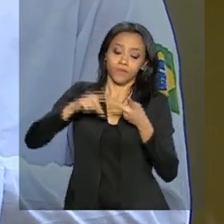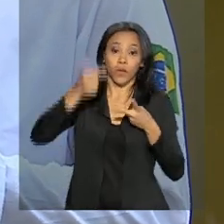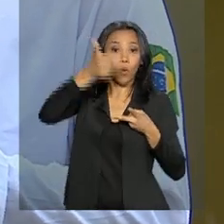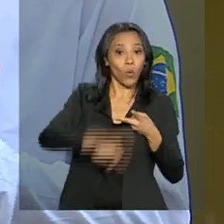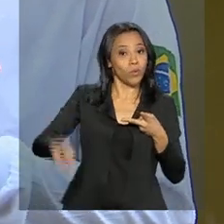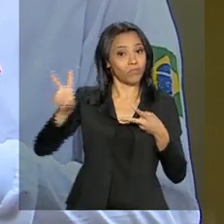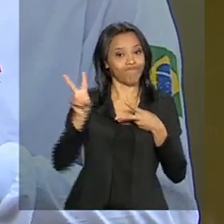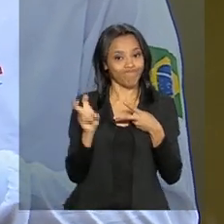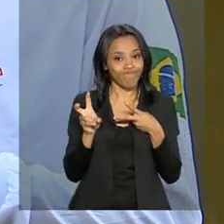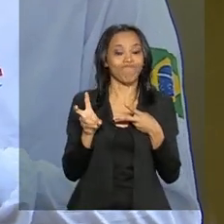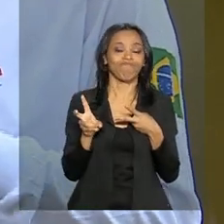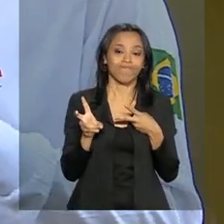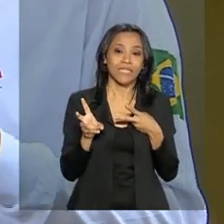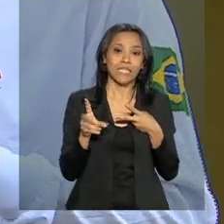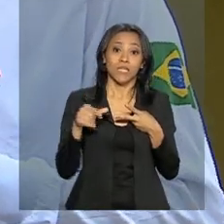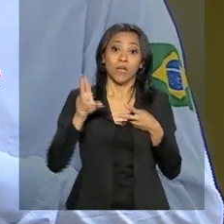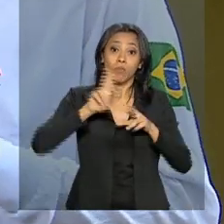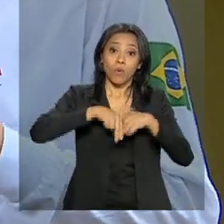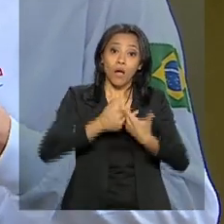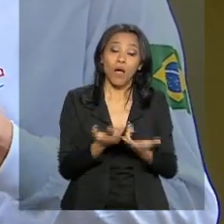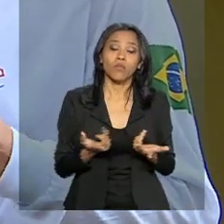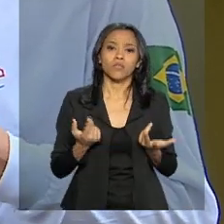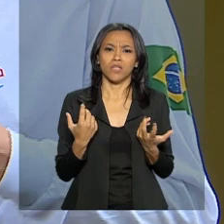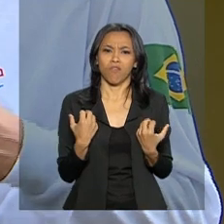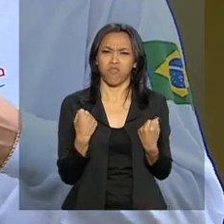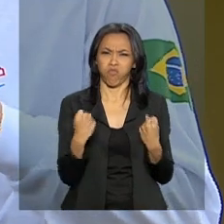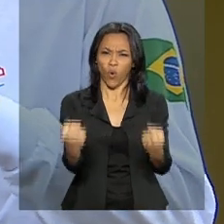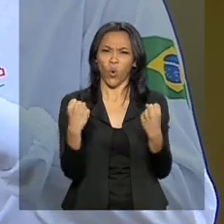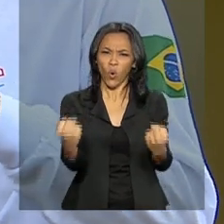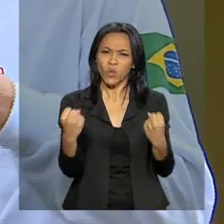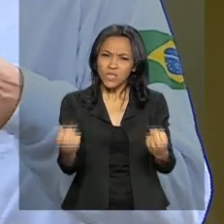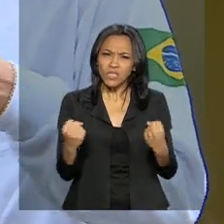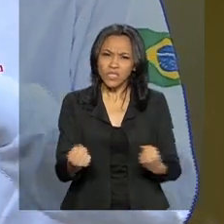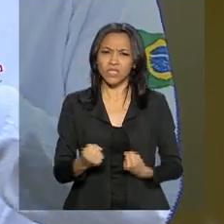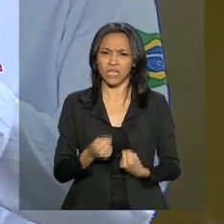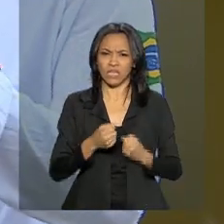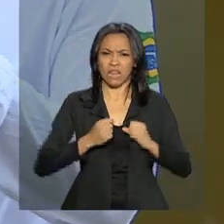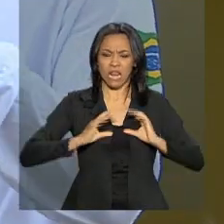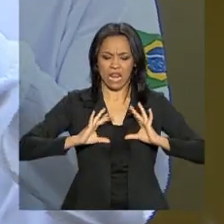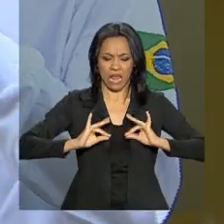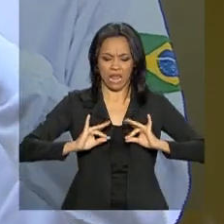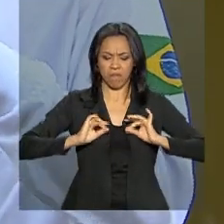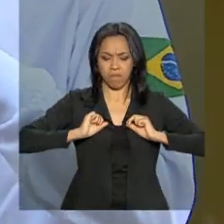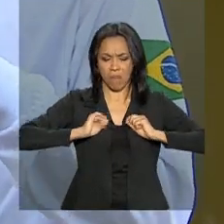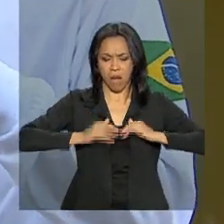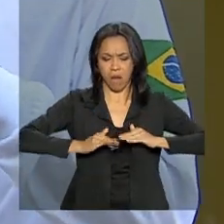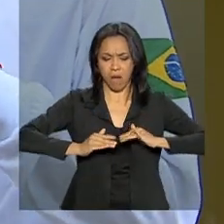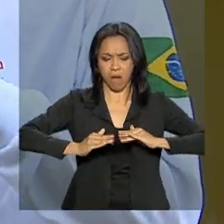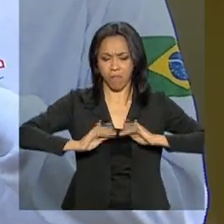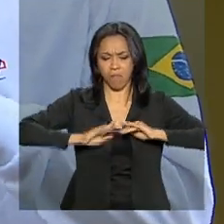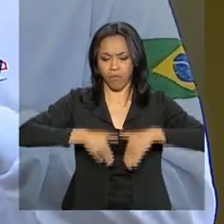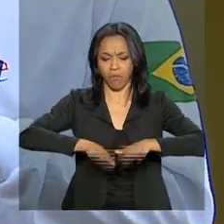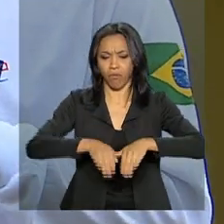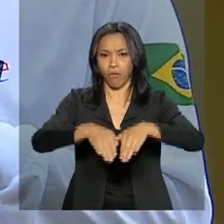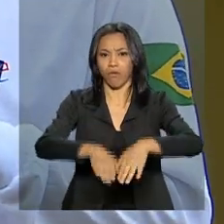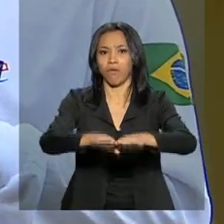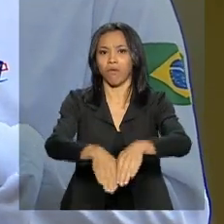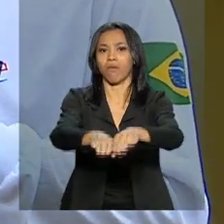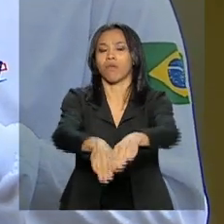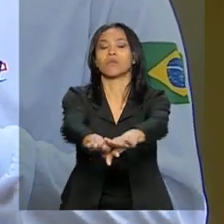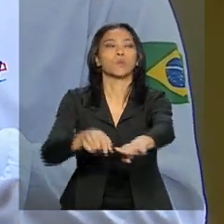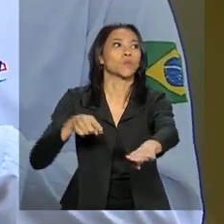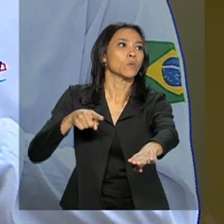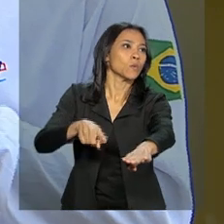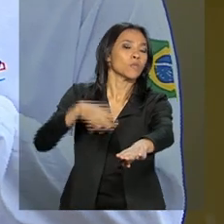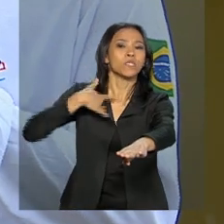devido à grande energia, à grande força como desceu essa onda de lama pelo rio, a gente tem uma dificuldade